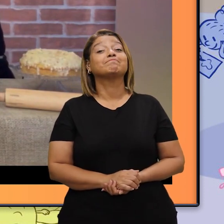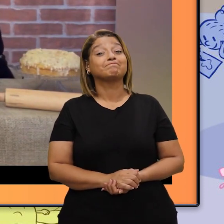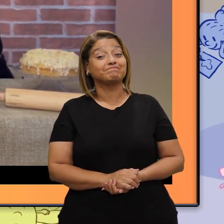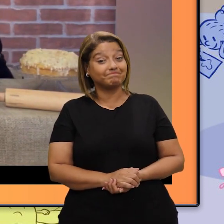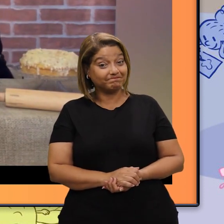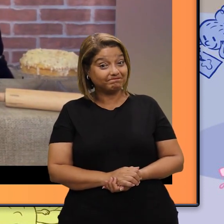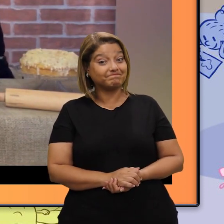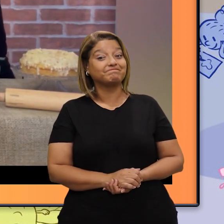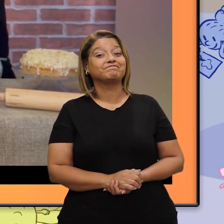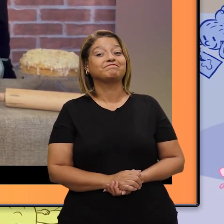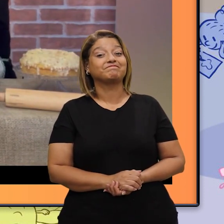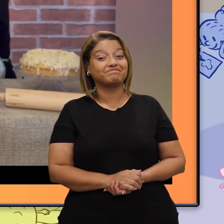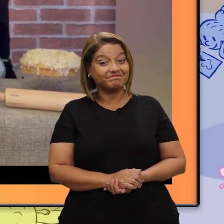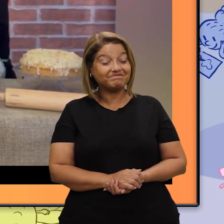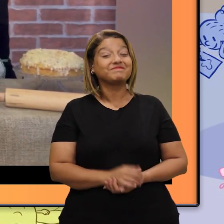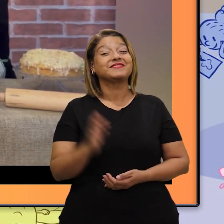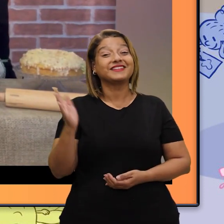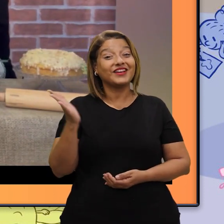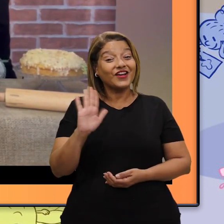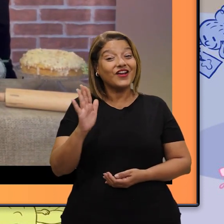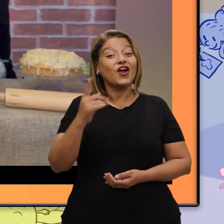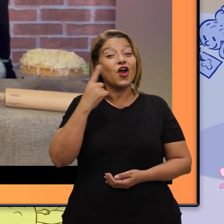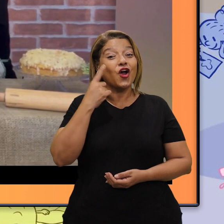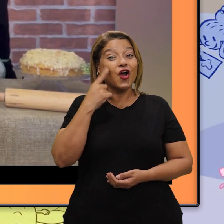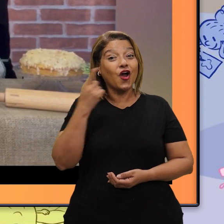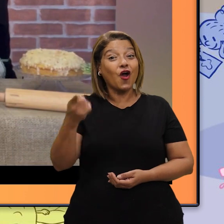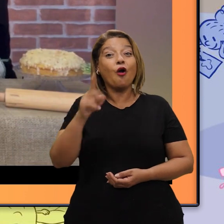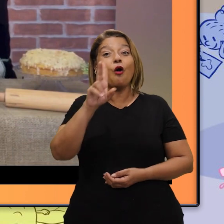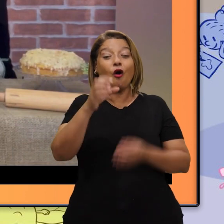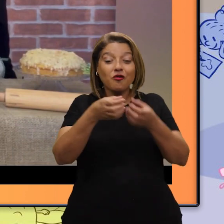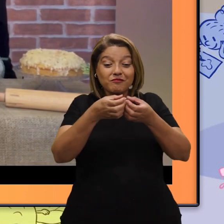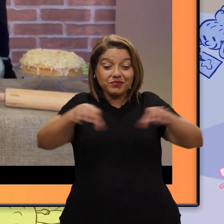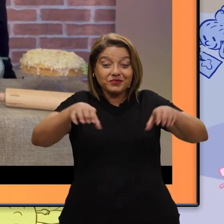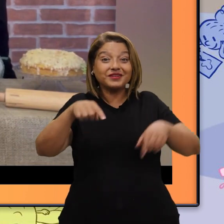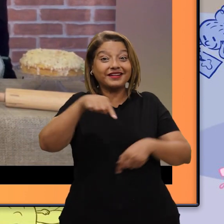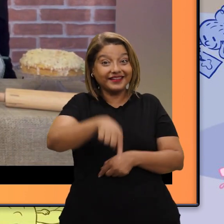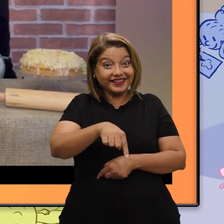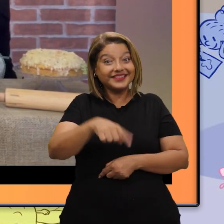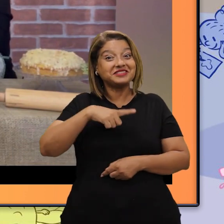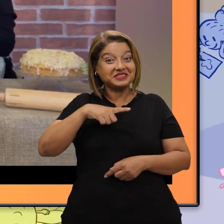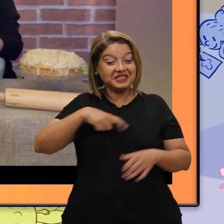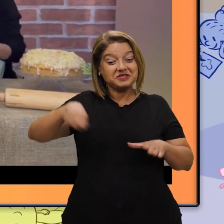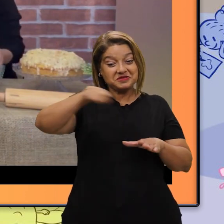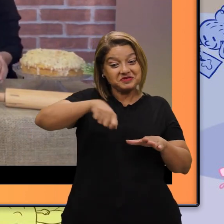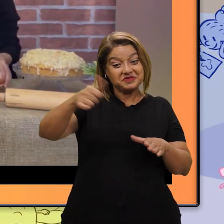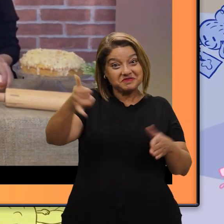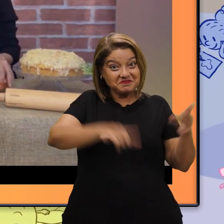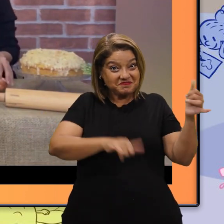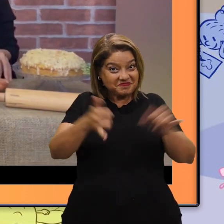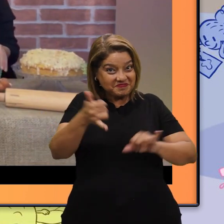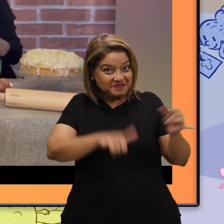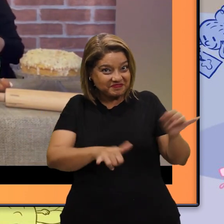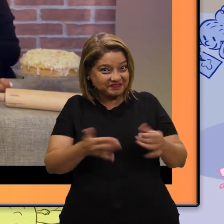Alá! O Hendrik colocou o primeiro ovo da nossa receita!